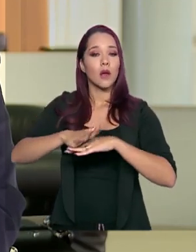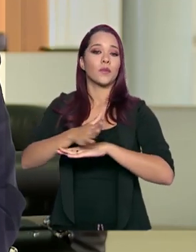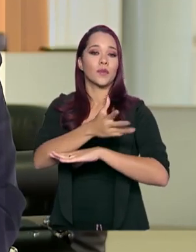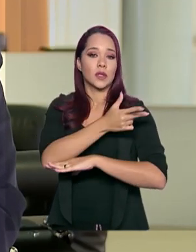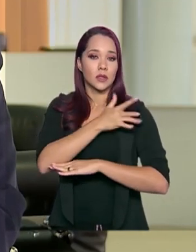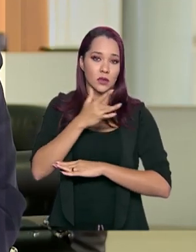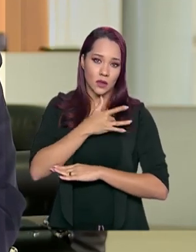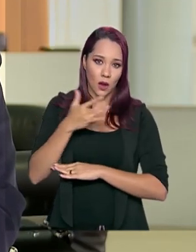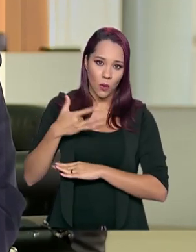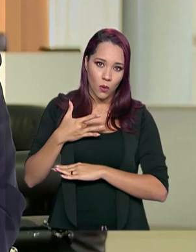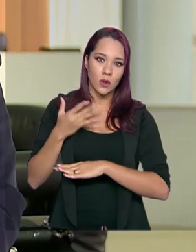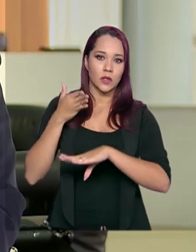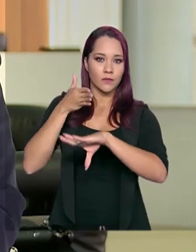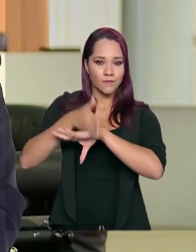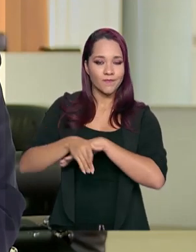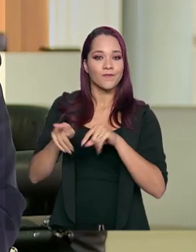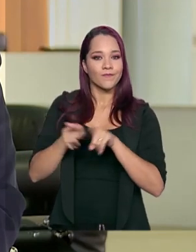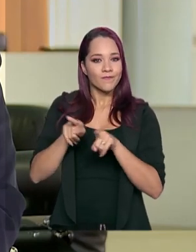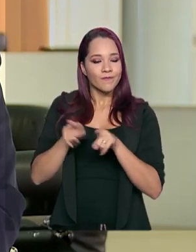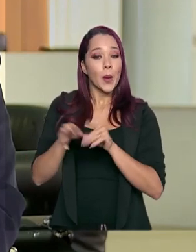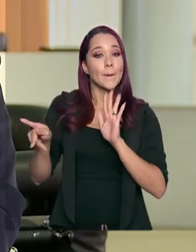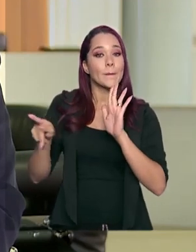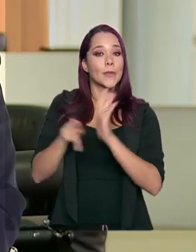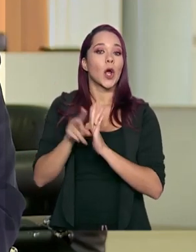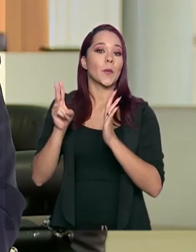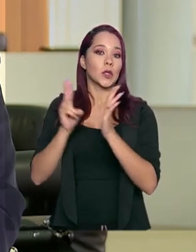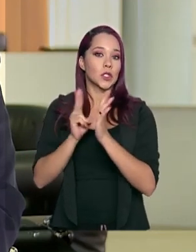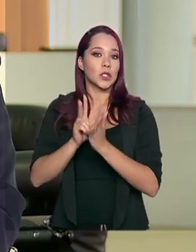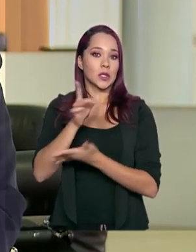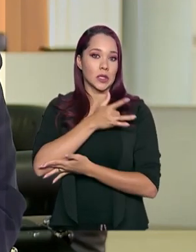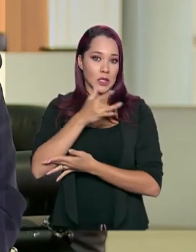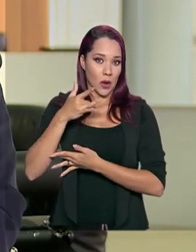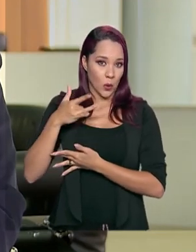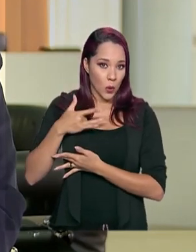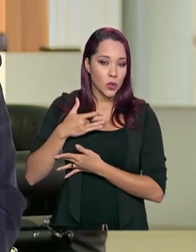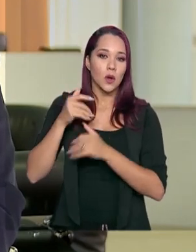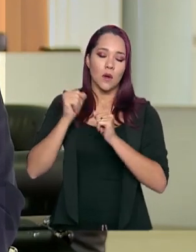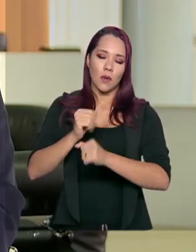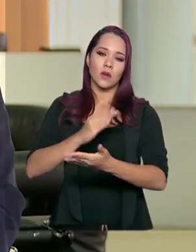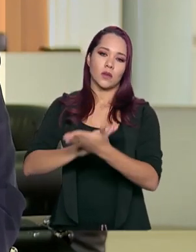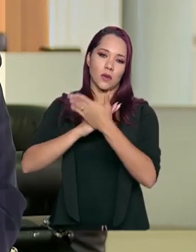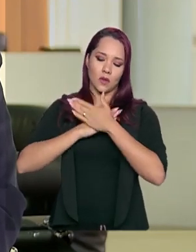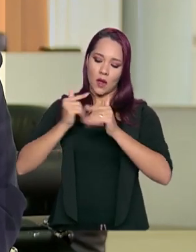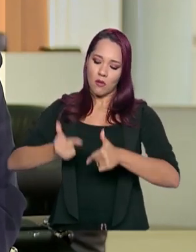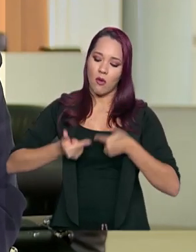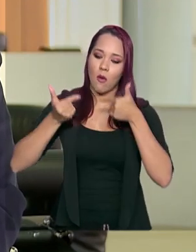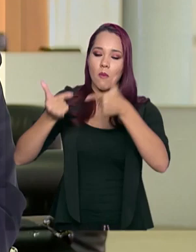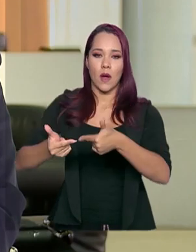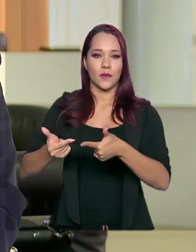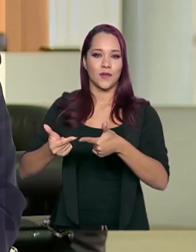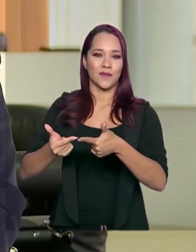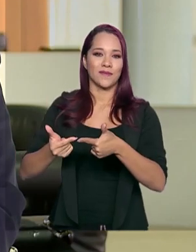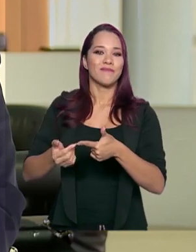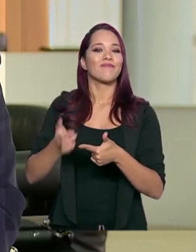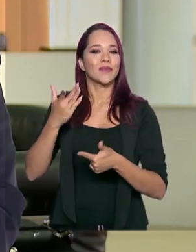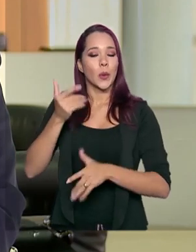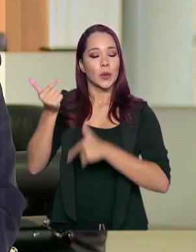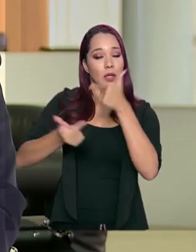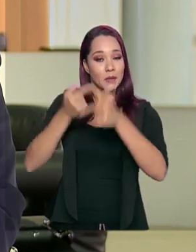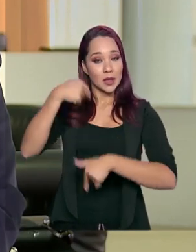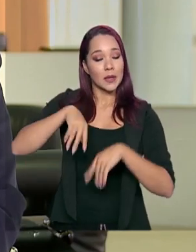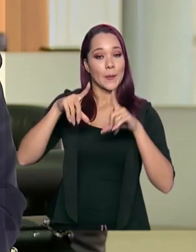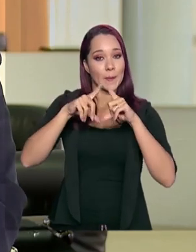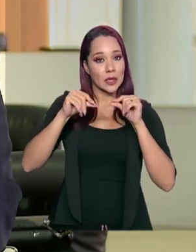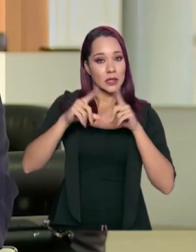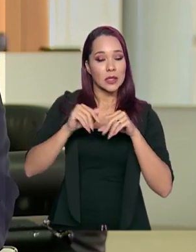inclusive agentes indígenas de saúde e agentes indígenas de saneamento, possam nos ajudar nesse combate. Então, há um trabalho de Brasília